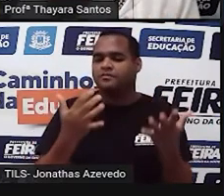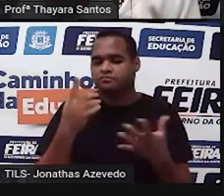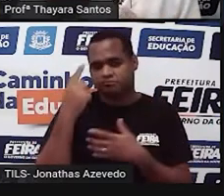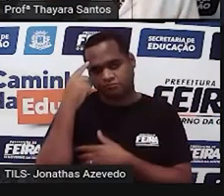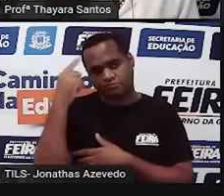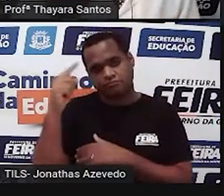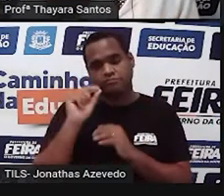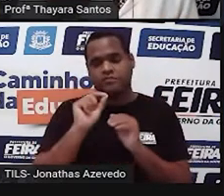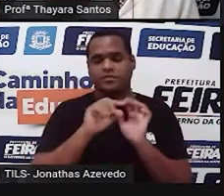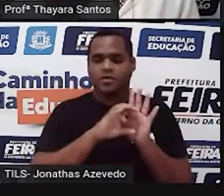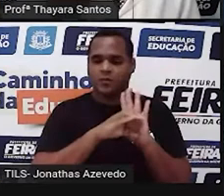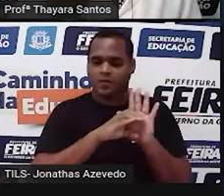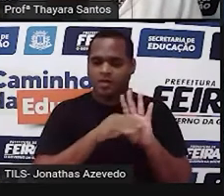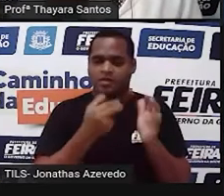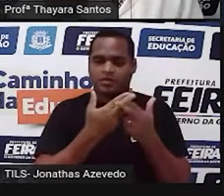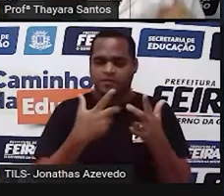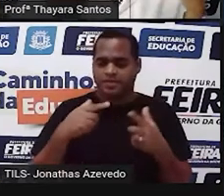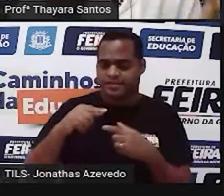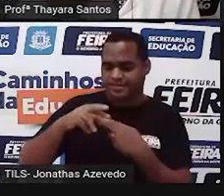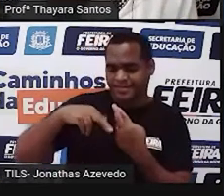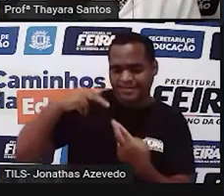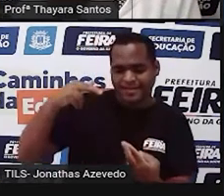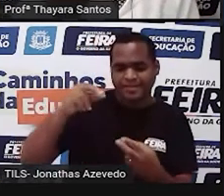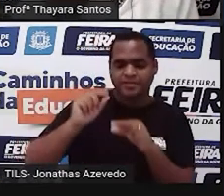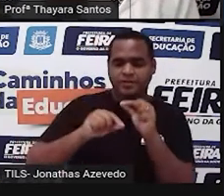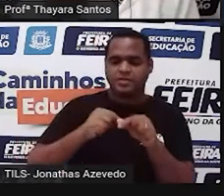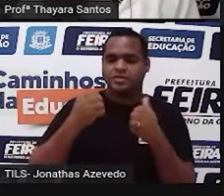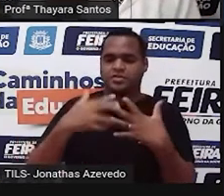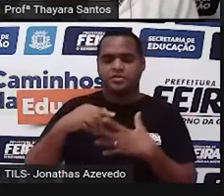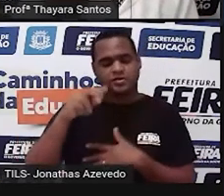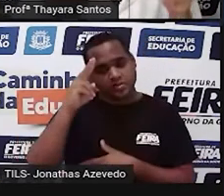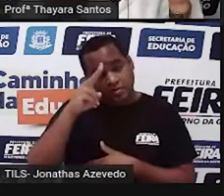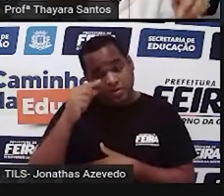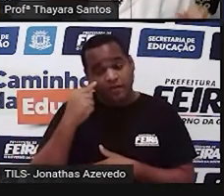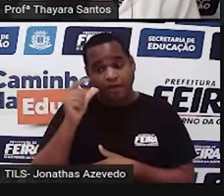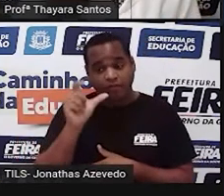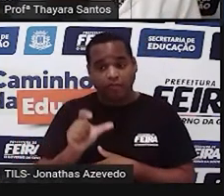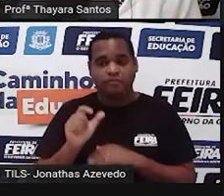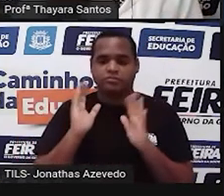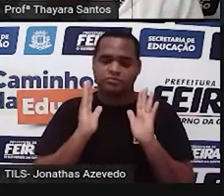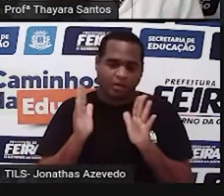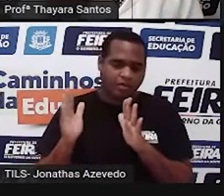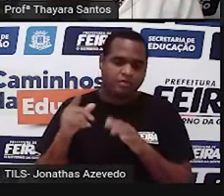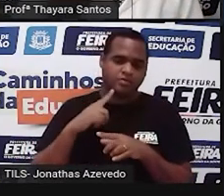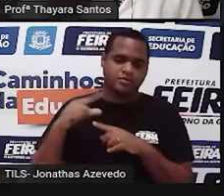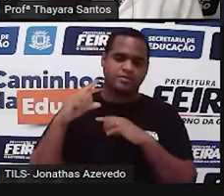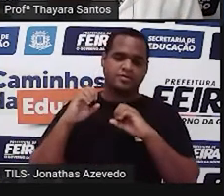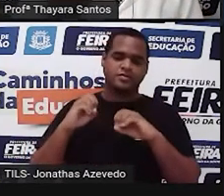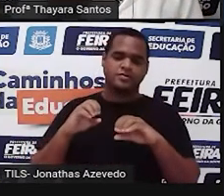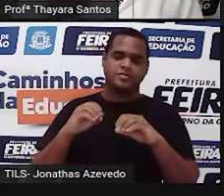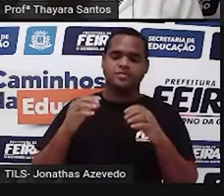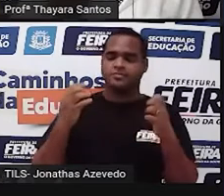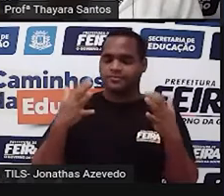conceitos básicos de genética, né? Além daqueles que a gente já viu na aula passada. Então, presta atenção aí do outro lado.